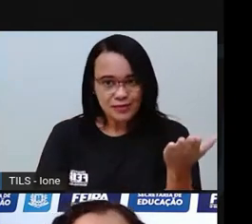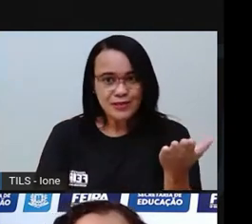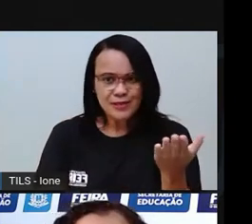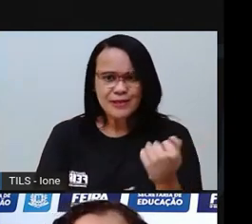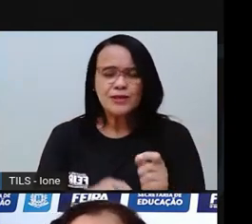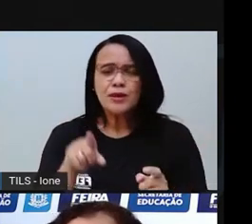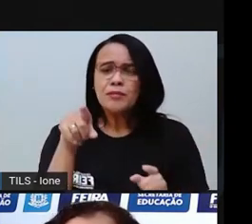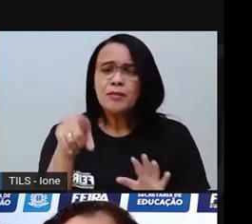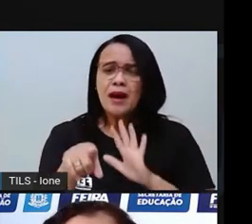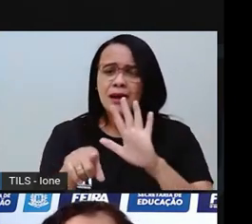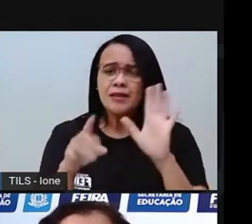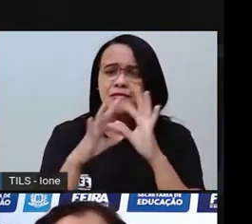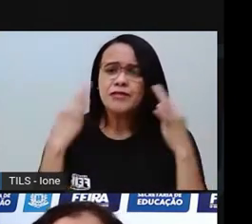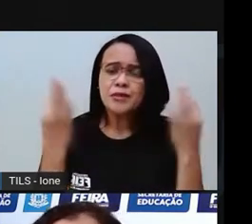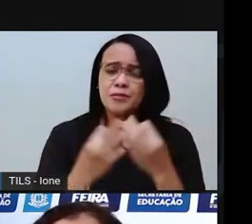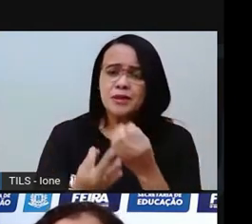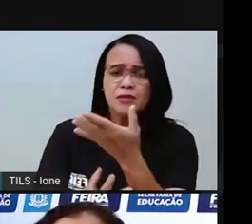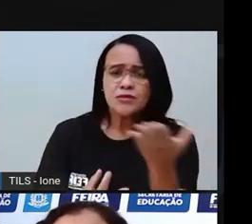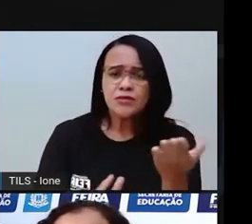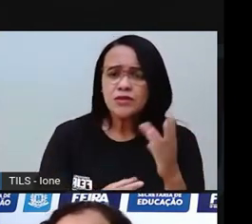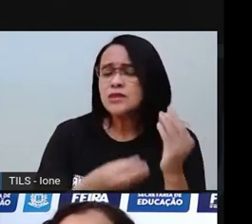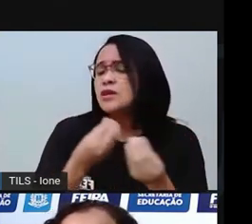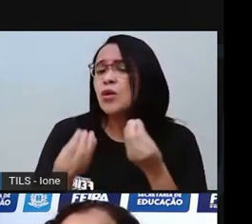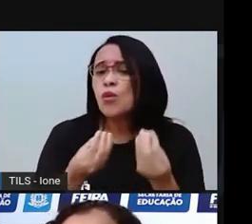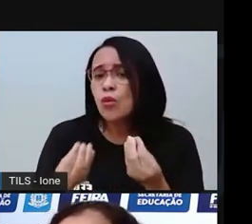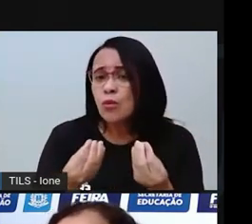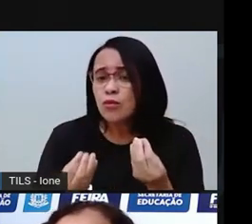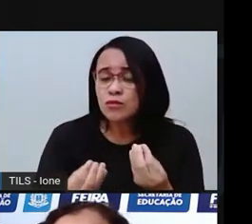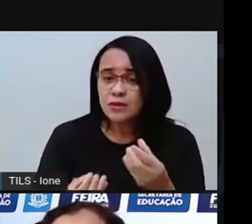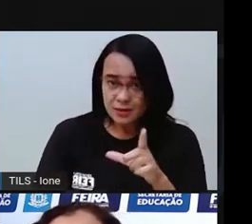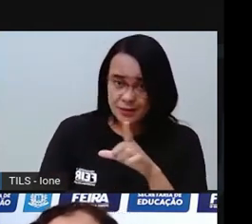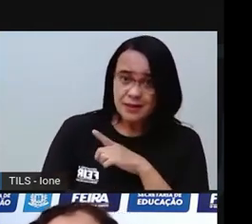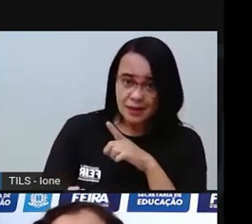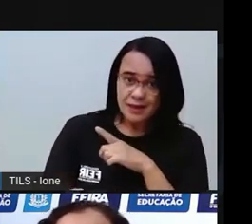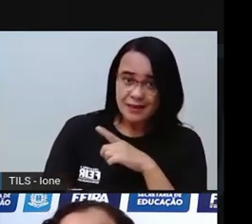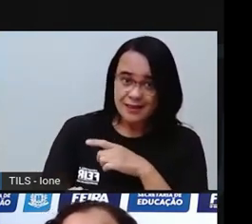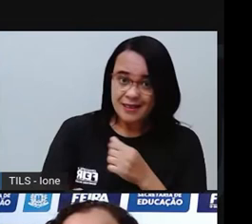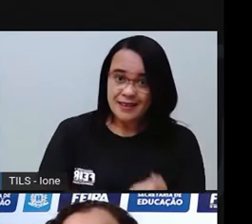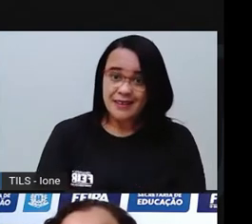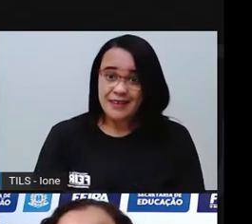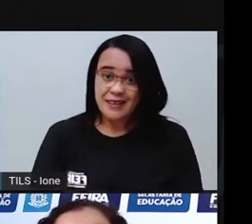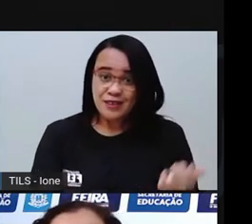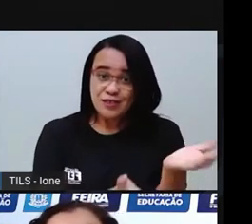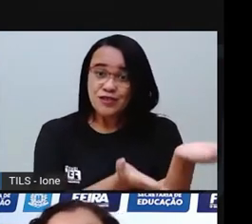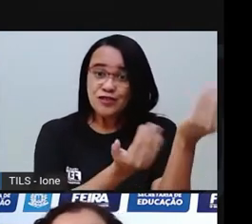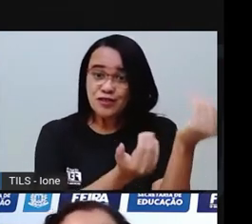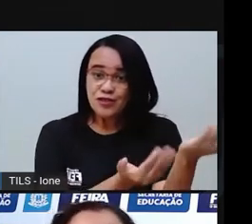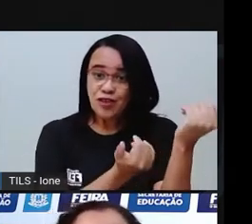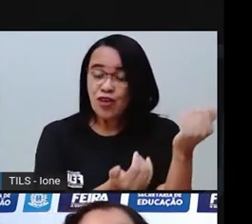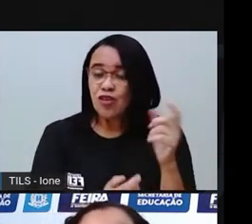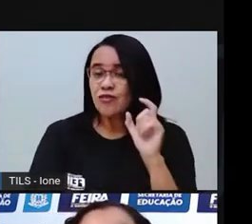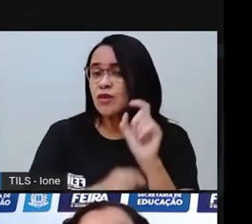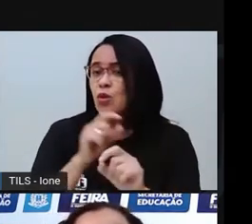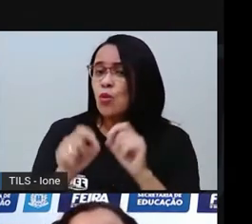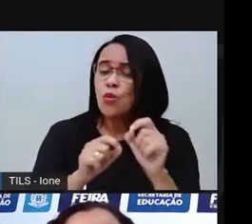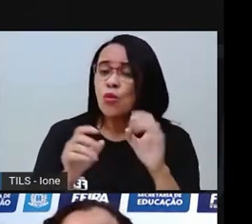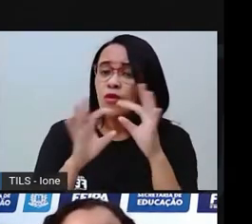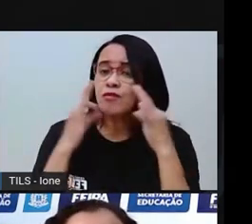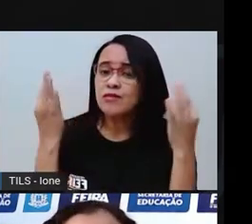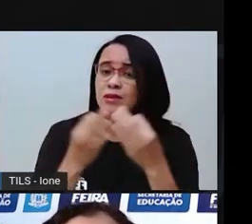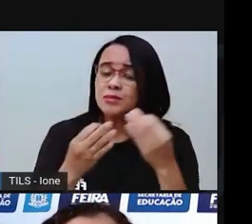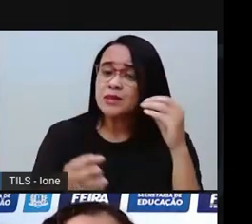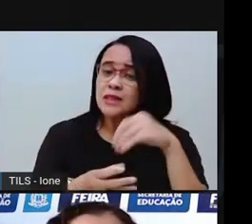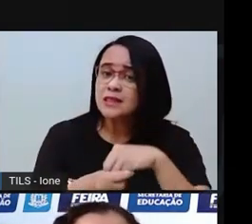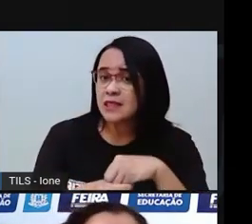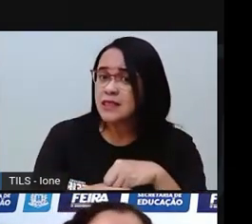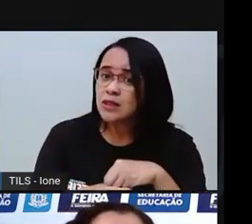jovem como essa aqui? E aí, na sua família, essa jovem, ela ocupa que posição é na sua família? Ela é